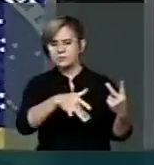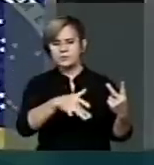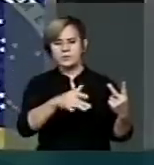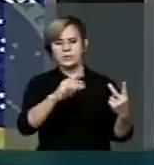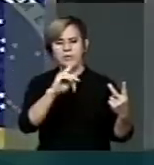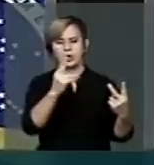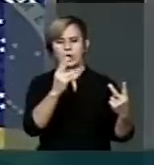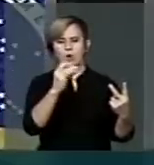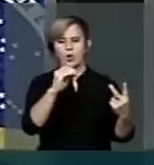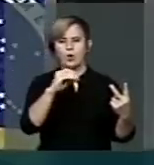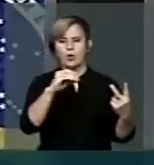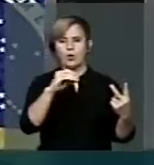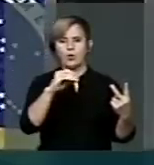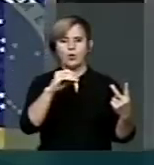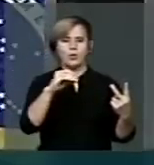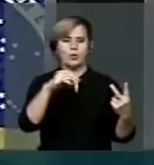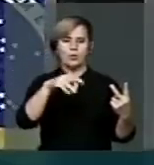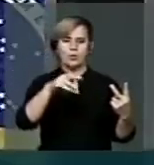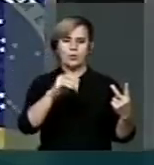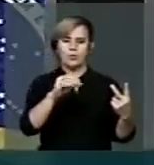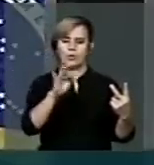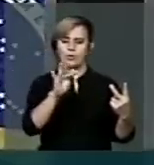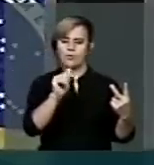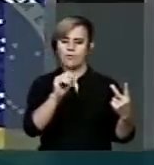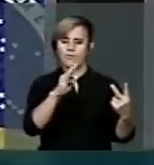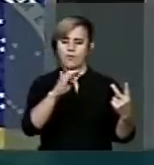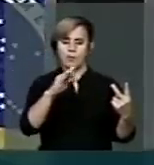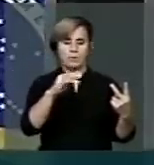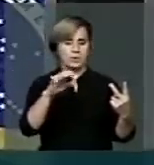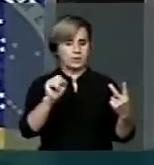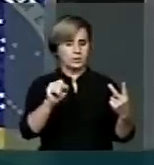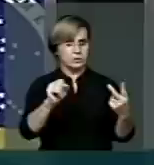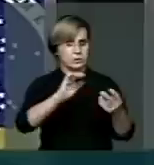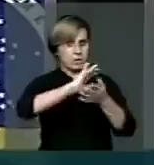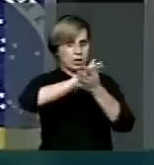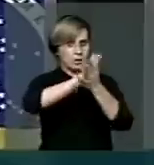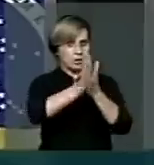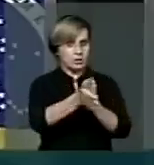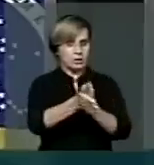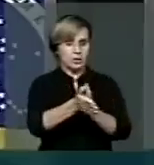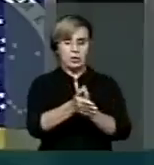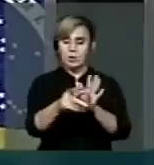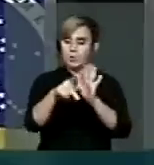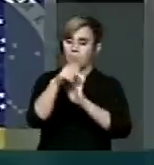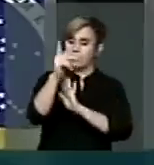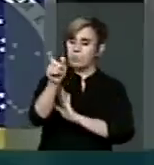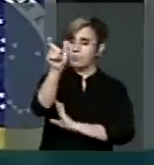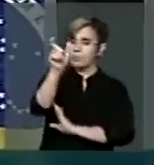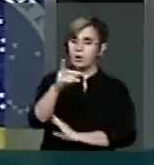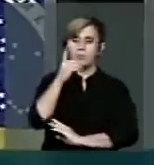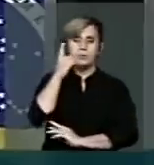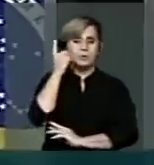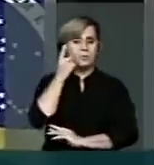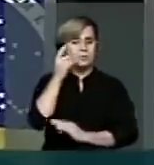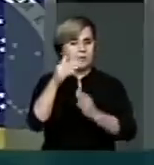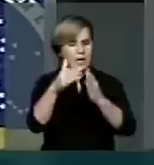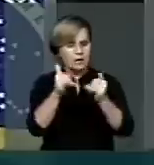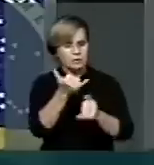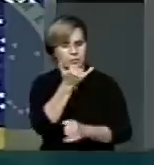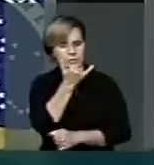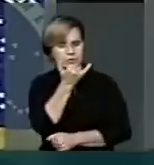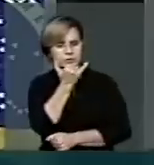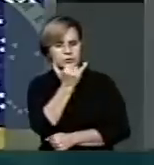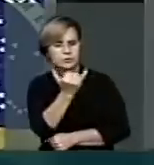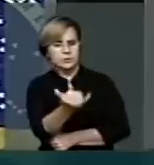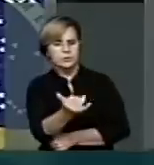esta que o deputado publicamente pediu desculpas na hipótese dele ser mal compreendido nesse aspecto.